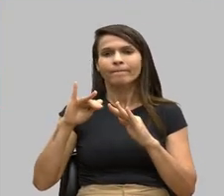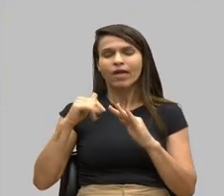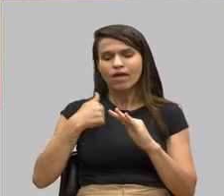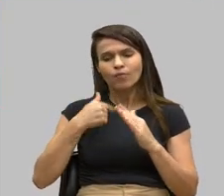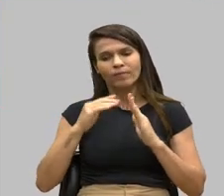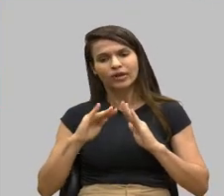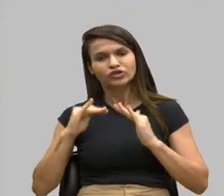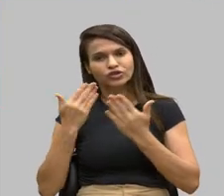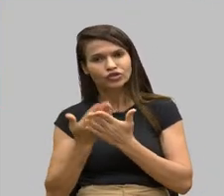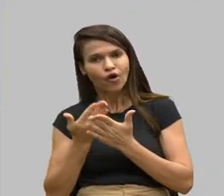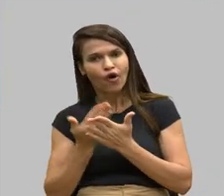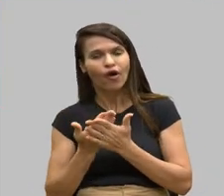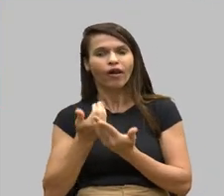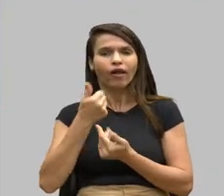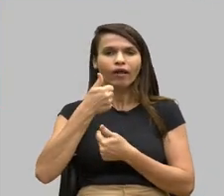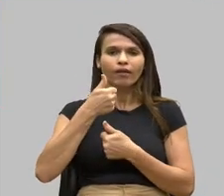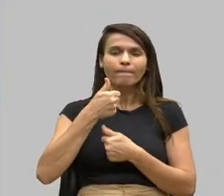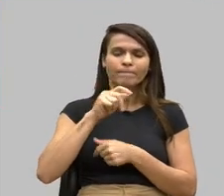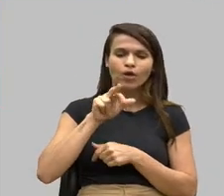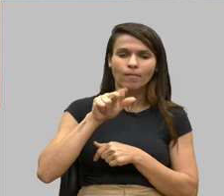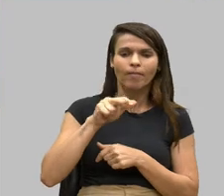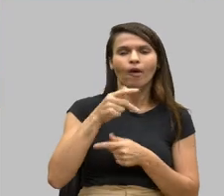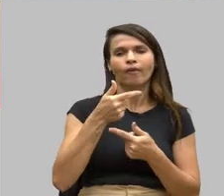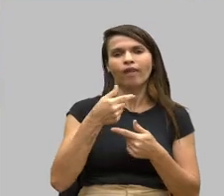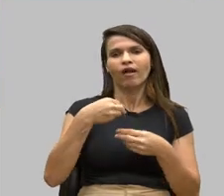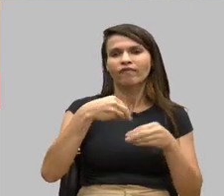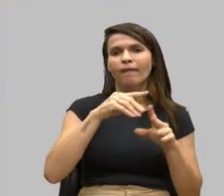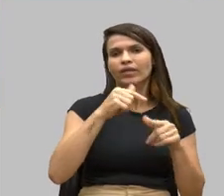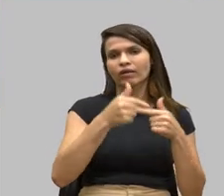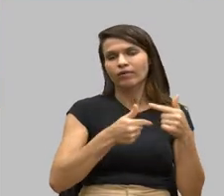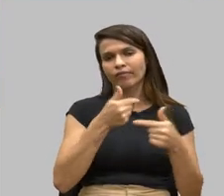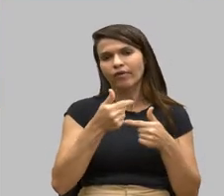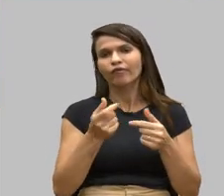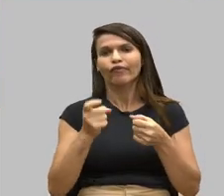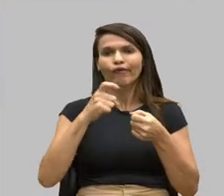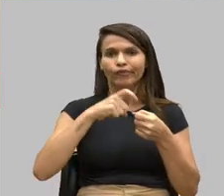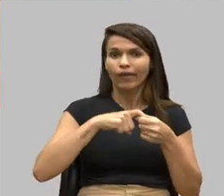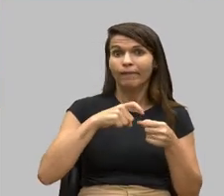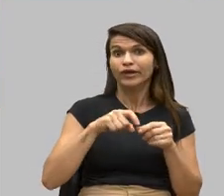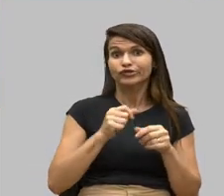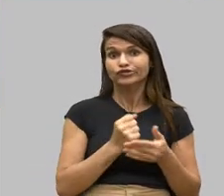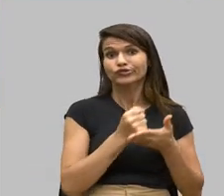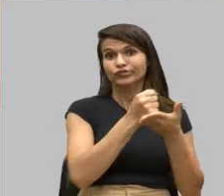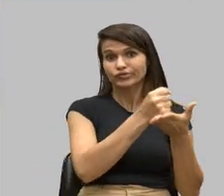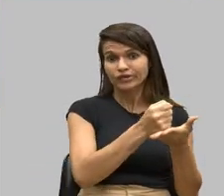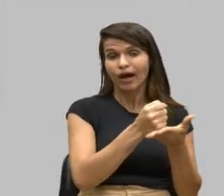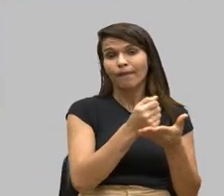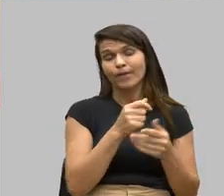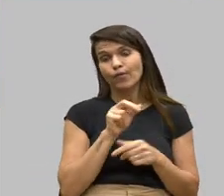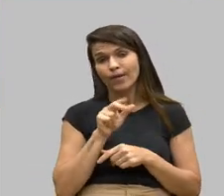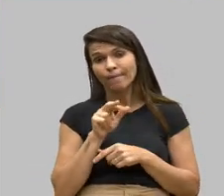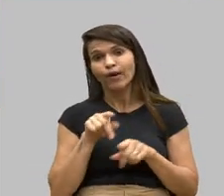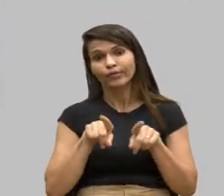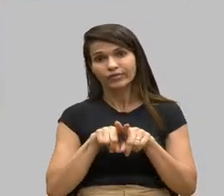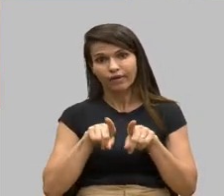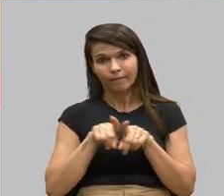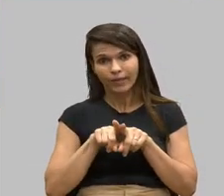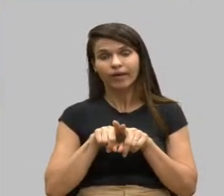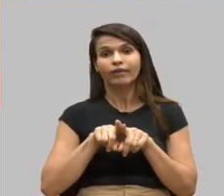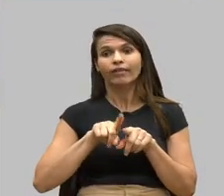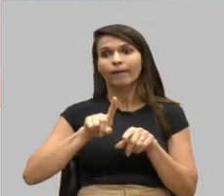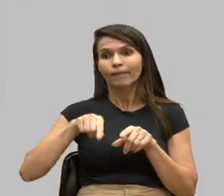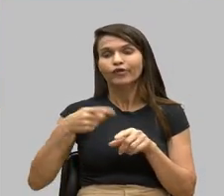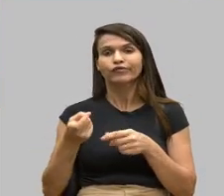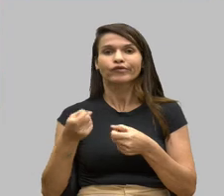voltar para me levar ao banheiro, voltar para ajudar o meu irmão também, buscar ele. Depois, retornar,